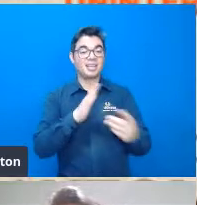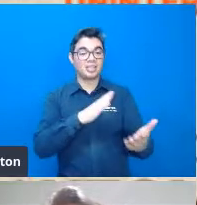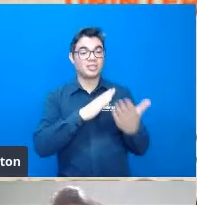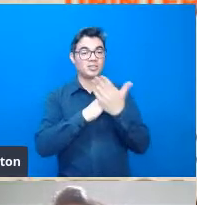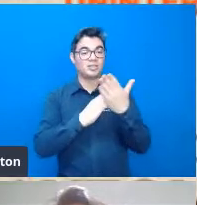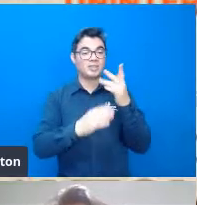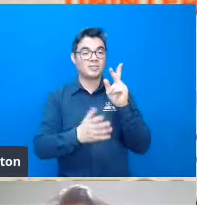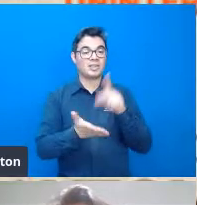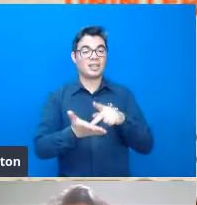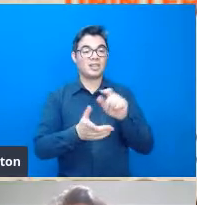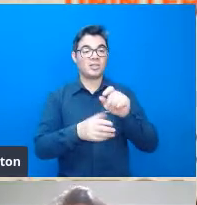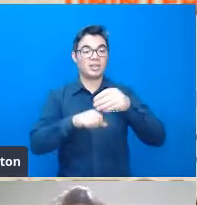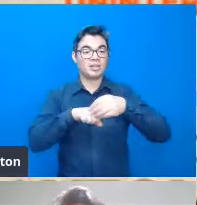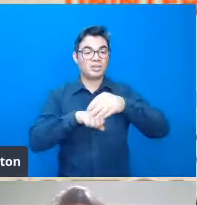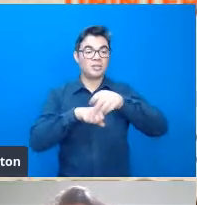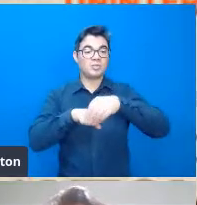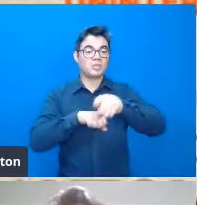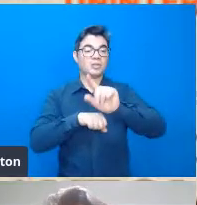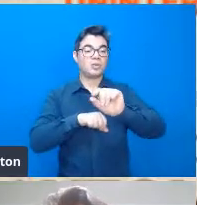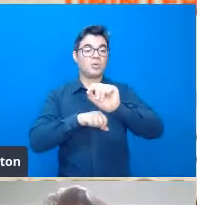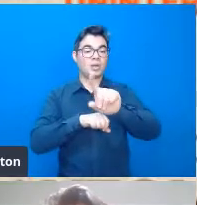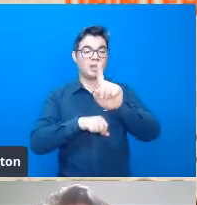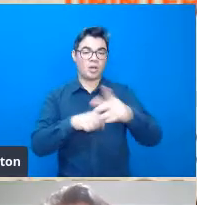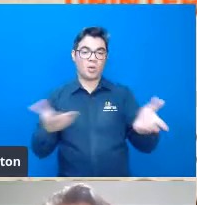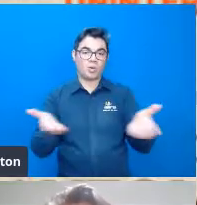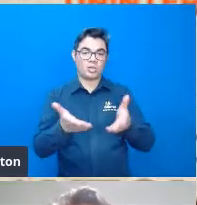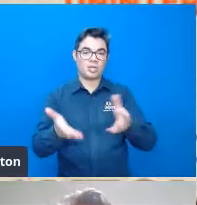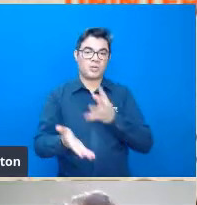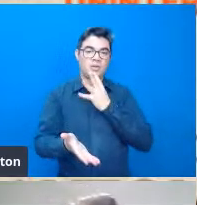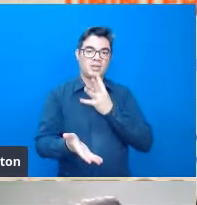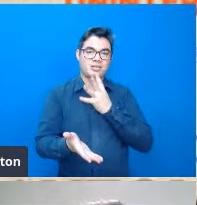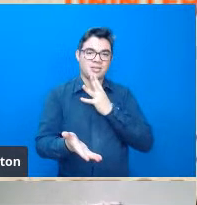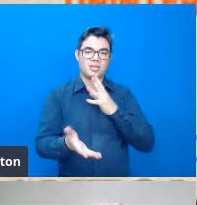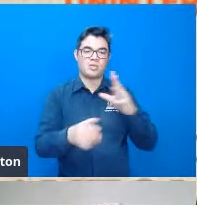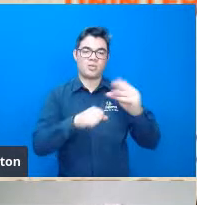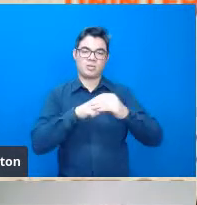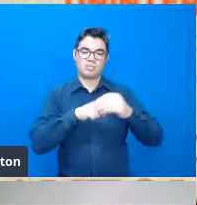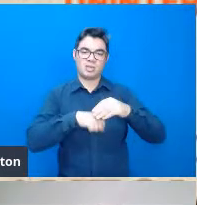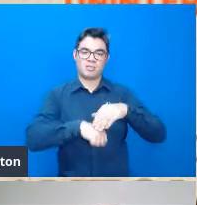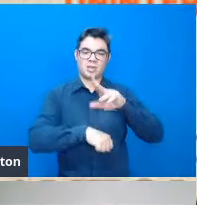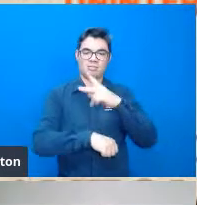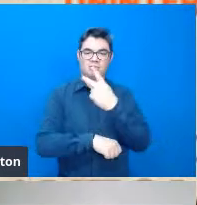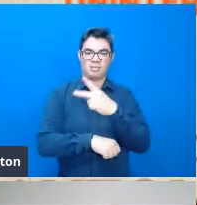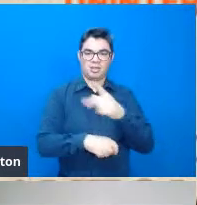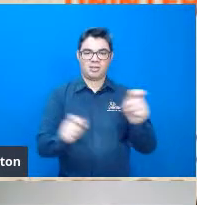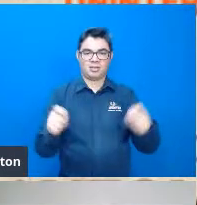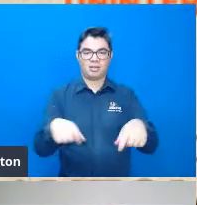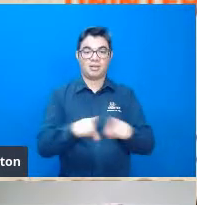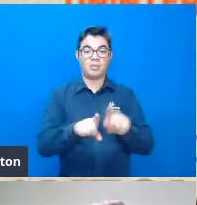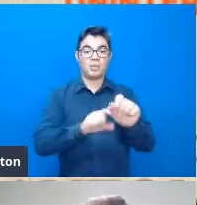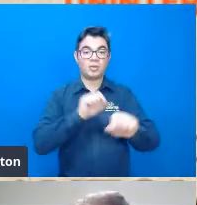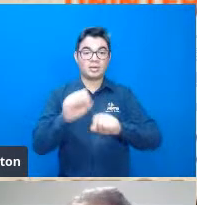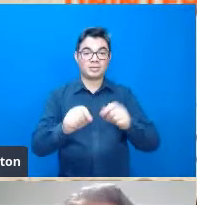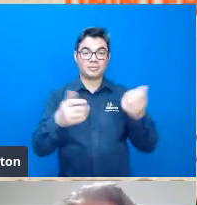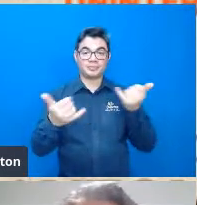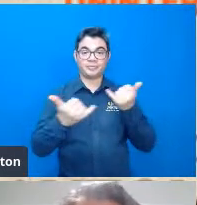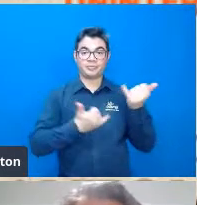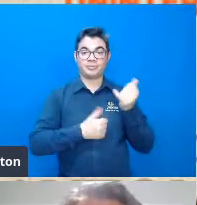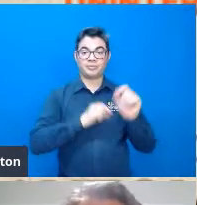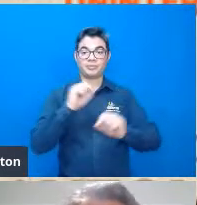verdade, com as contribuições pelas quais ele é conhecido até hoje, né? E aí, no próximo slide, a tem as informações que